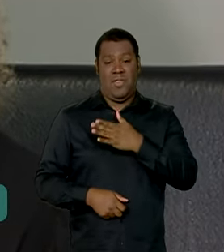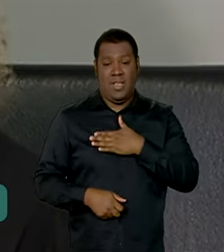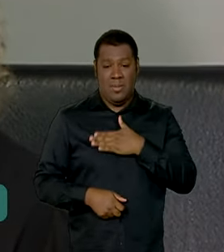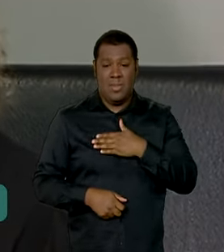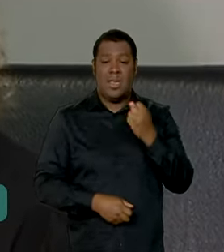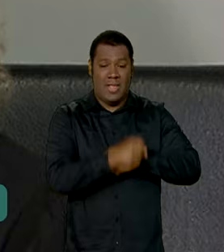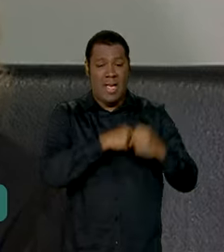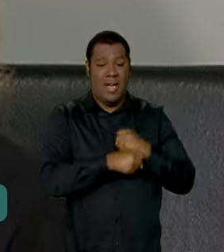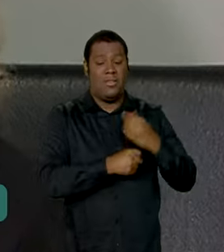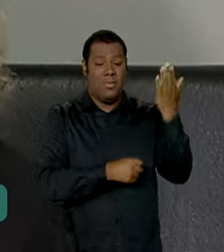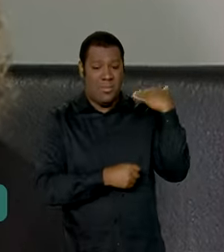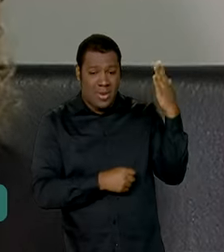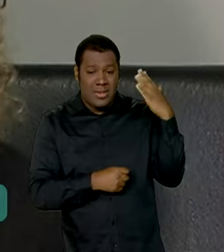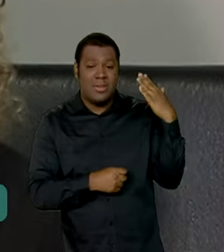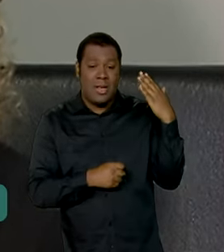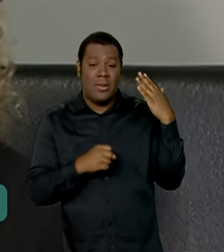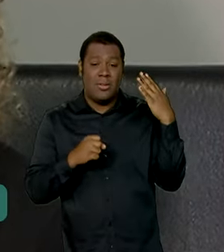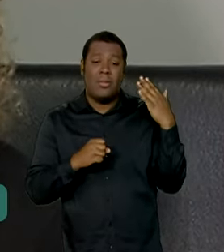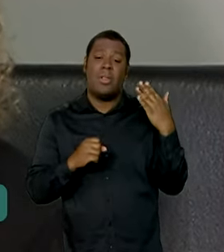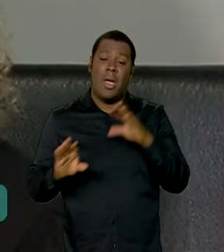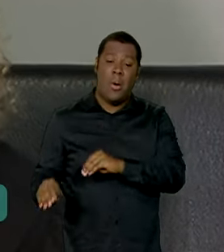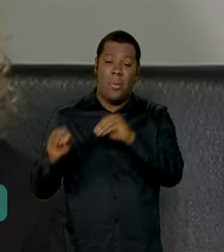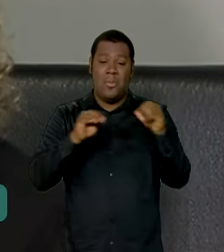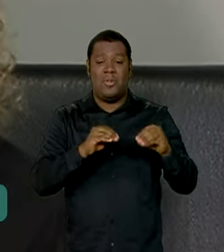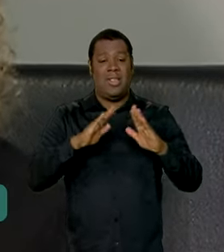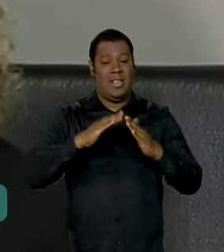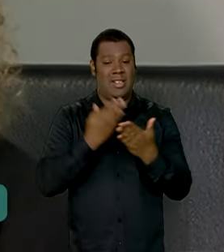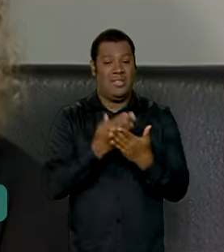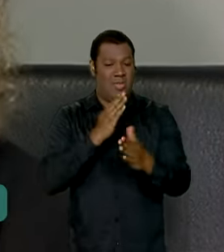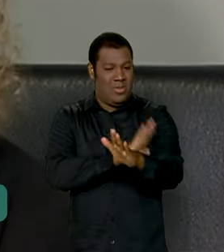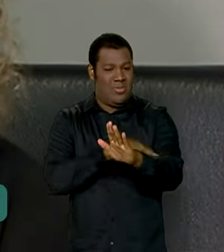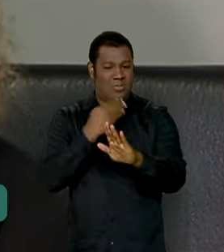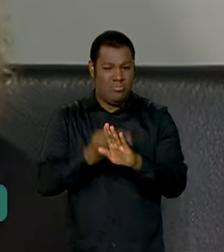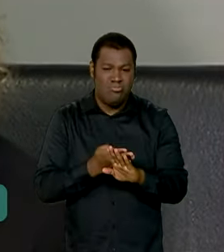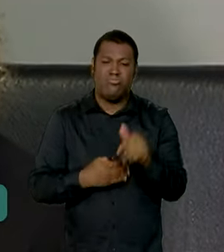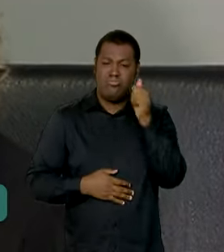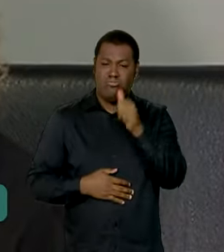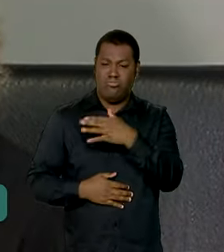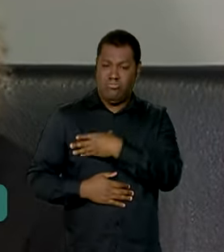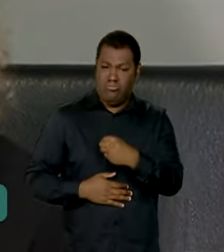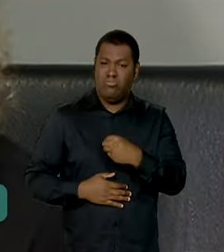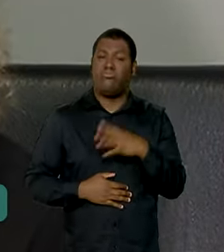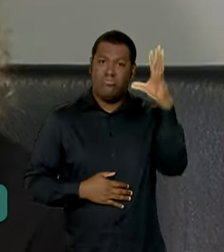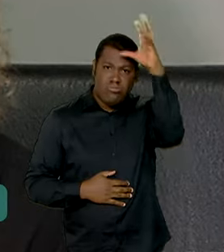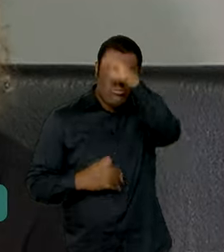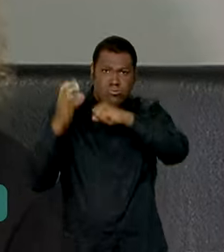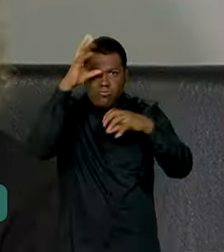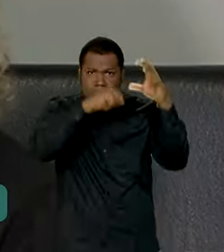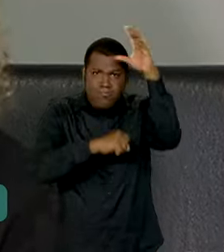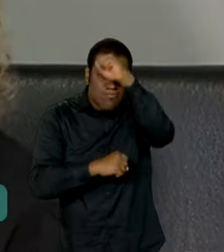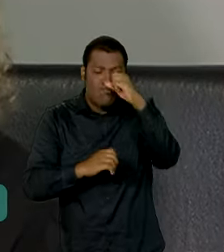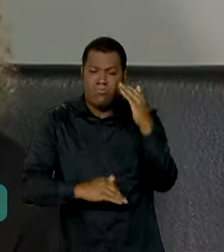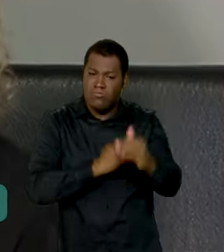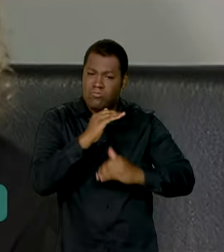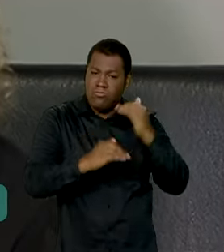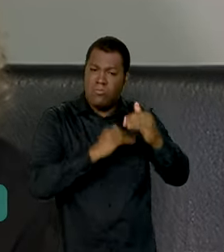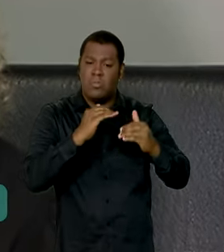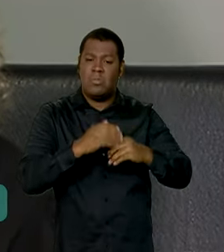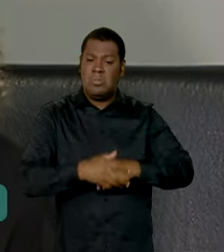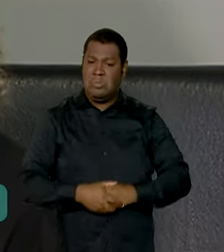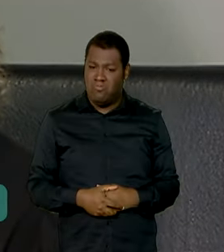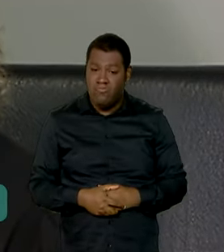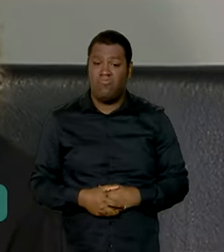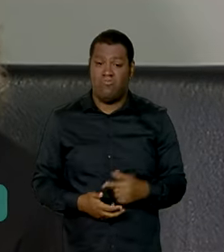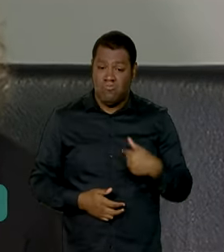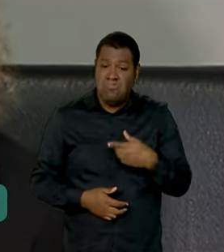semestre passado e, assim, excelente o desenvolvimento dela, o aprendizado, foi uma mudança, assim,